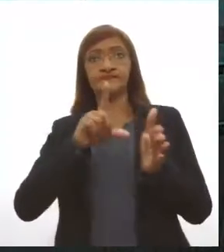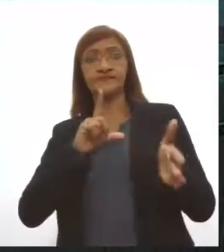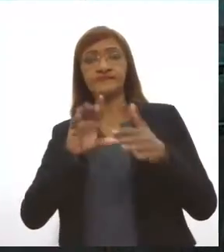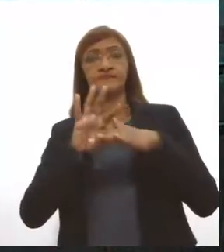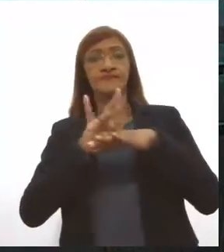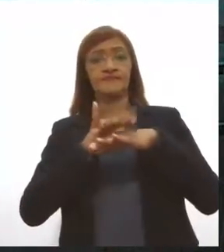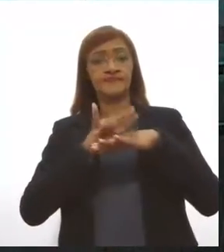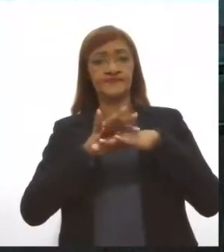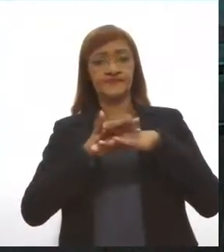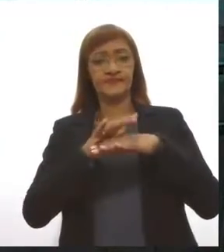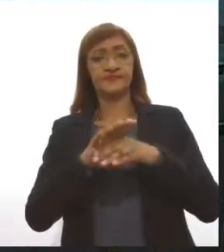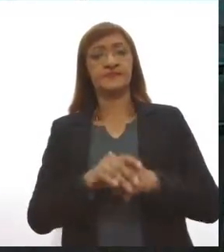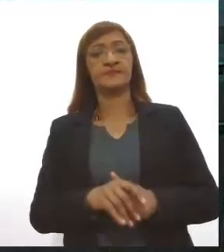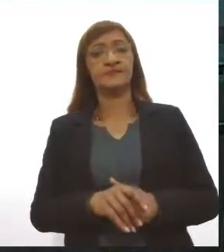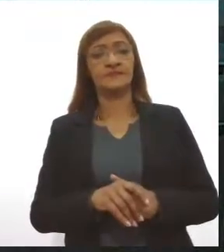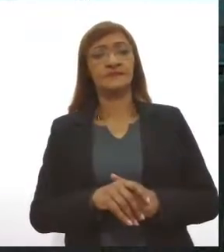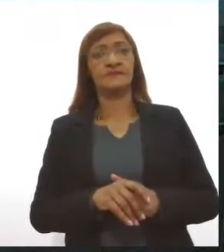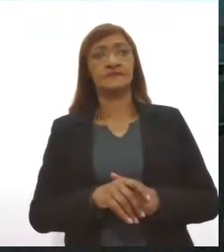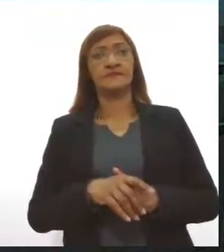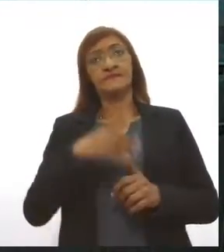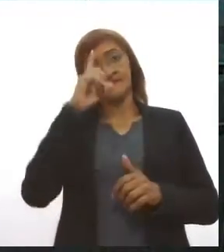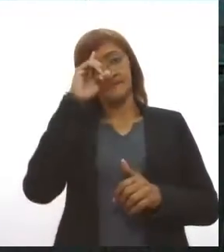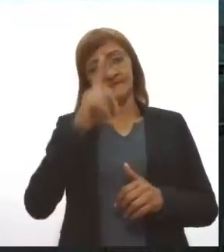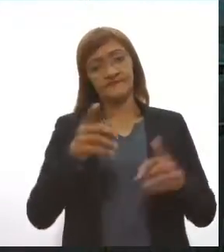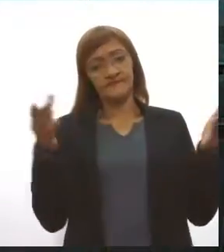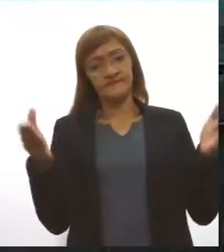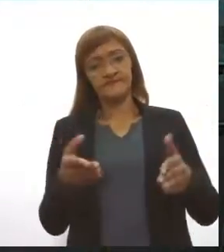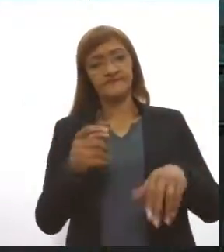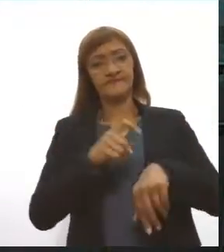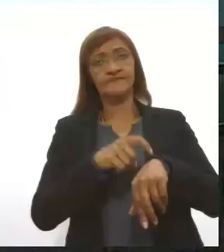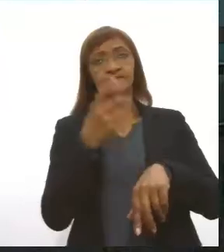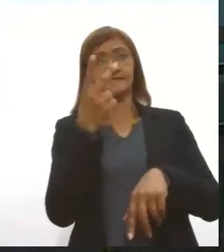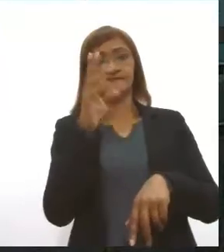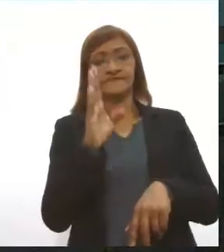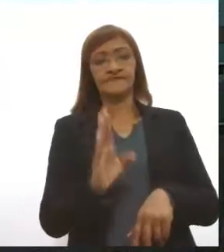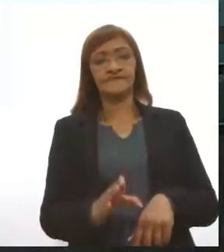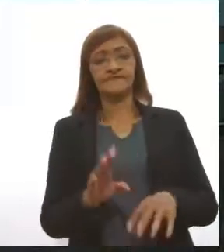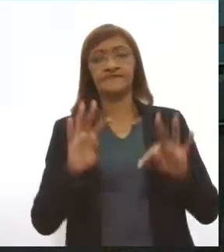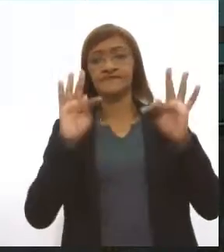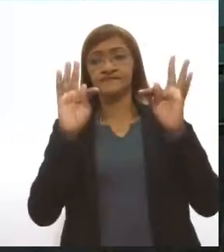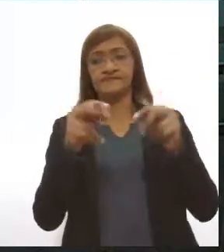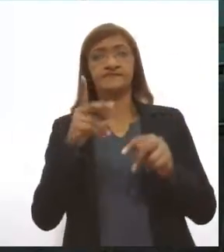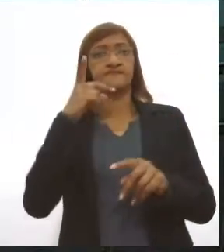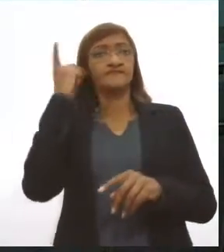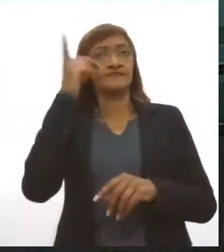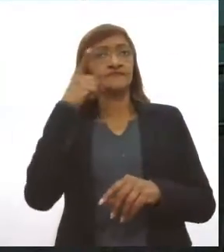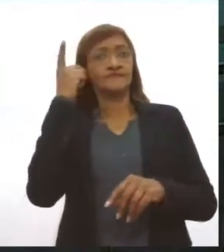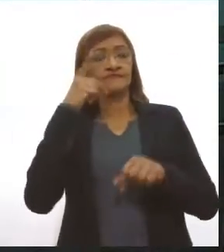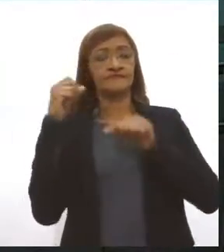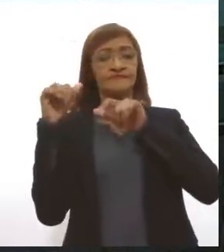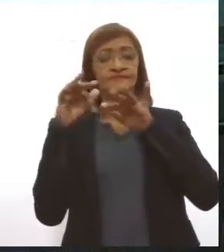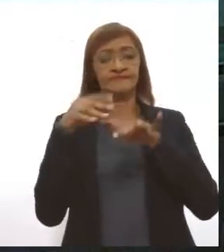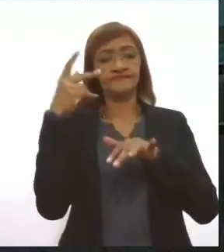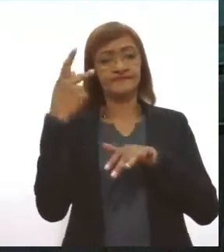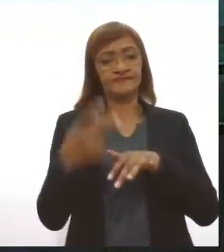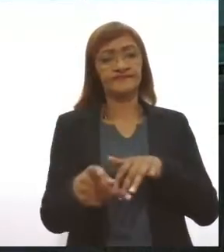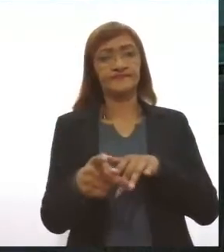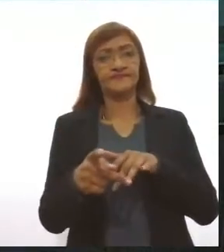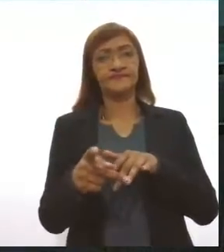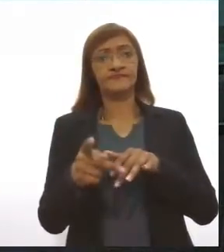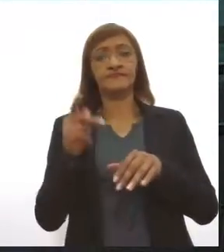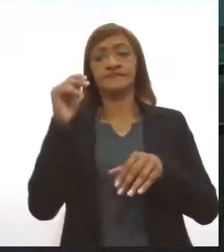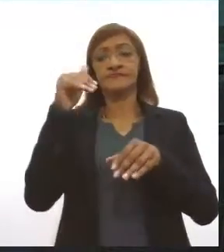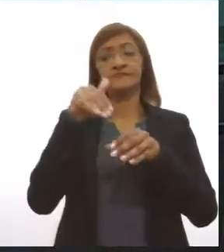dias, determinou que hoje, partir das duas e meia da tarde, os deputados vão se reunir para apreciar um dos mais